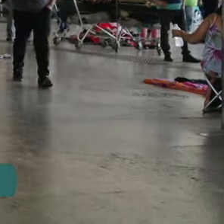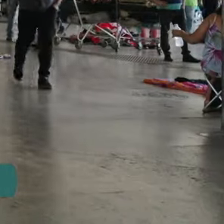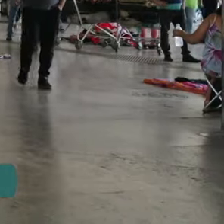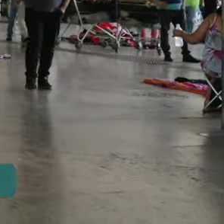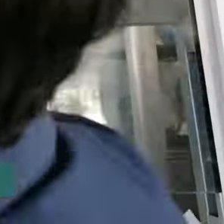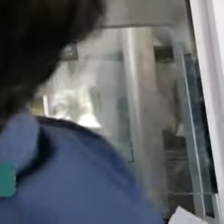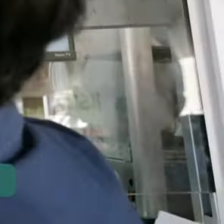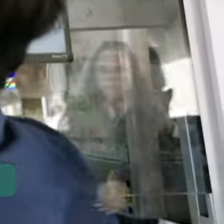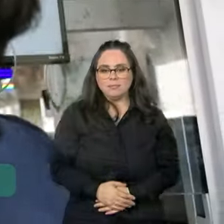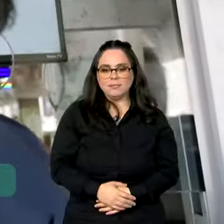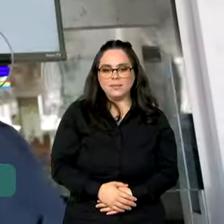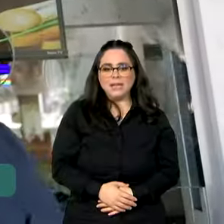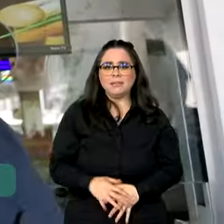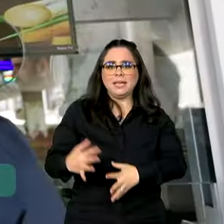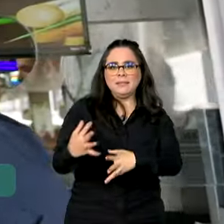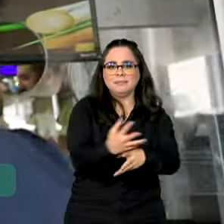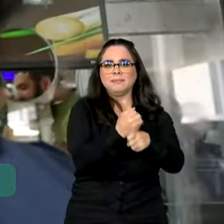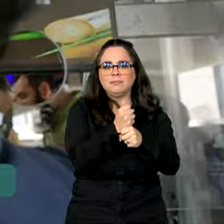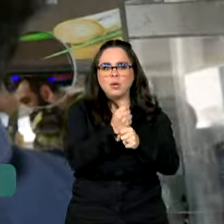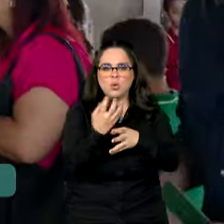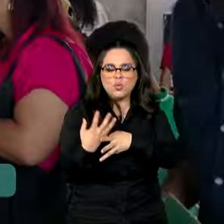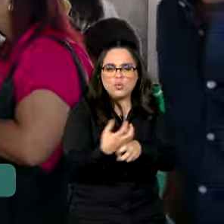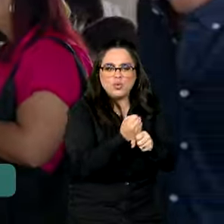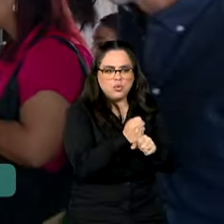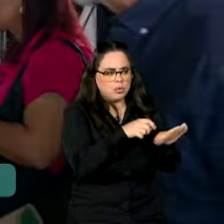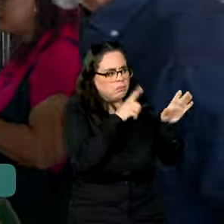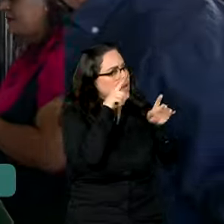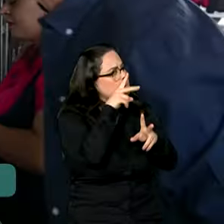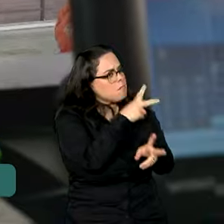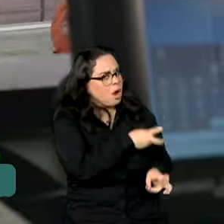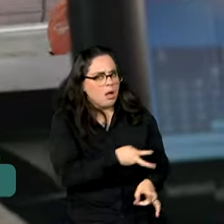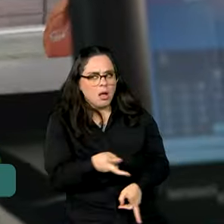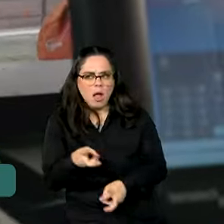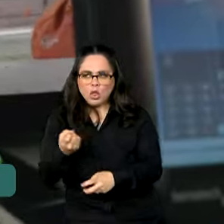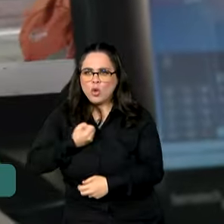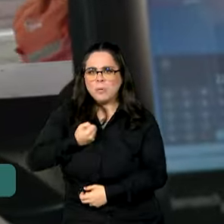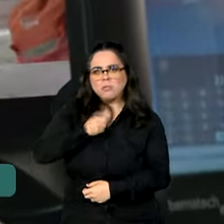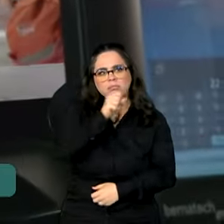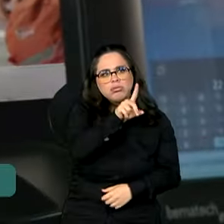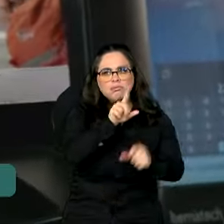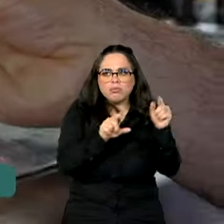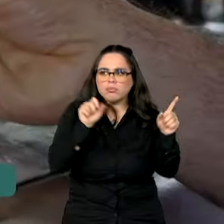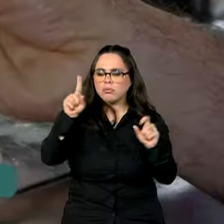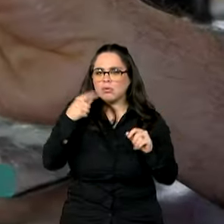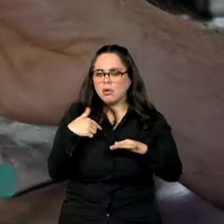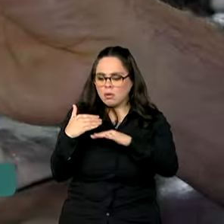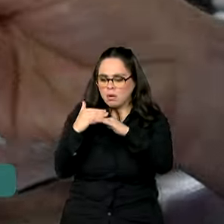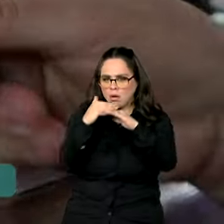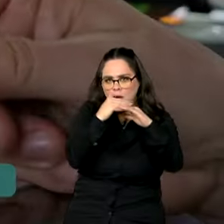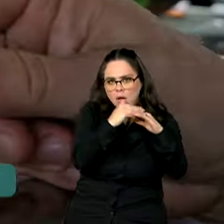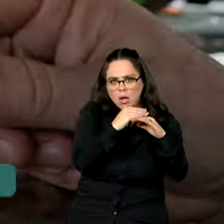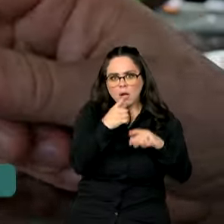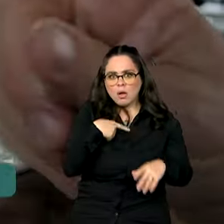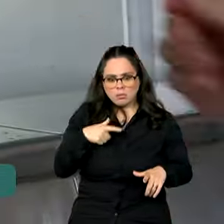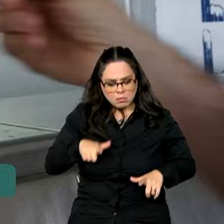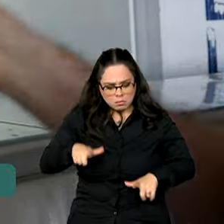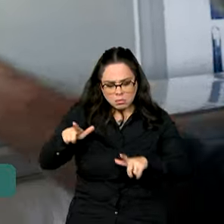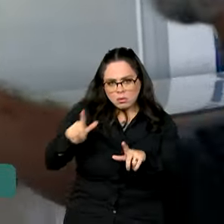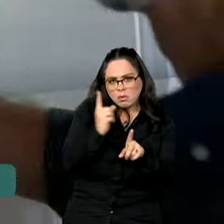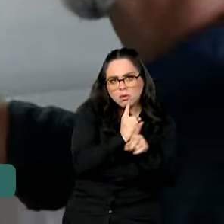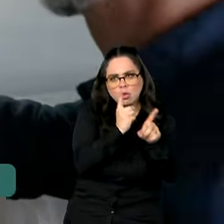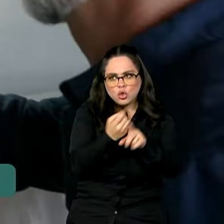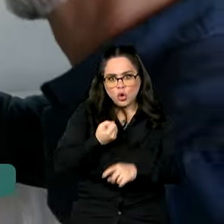Os números estão por toda parte para nos ajudar a contar, medir, estabelecer uma ordem ou mesmo nos localizar.